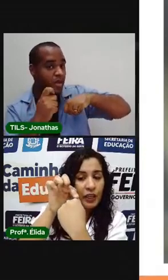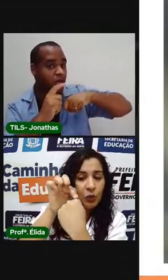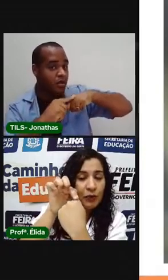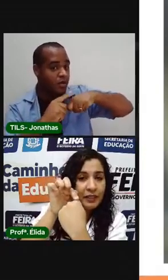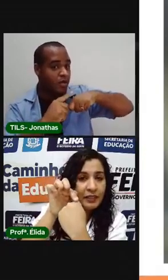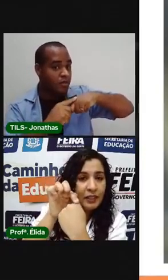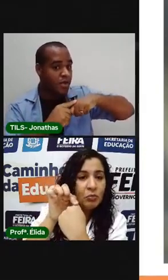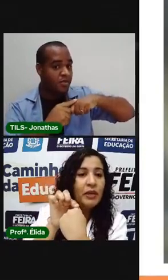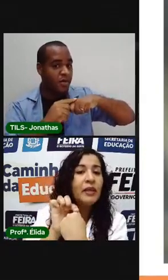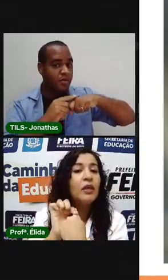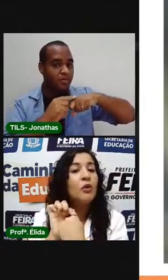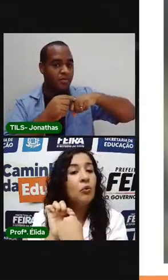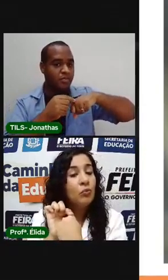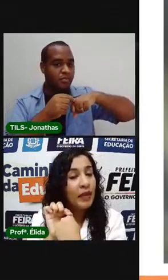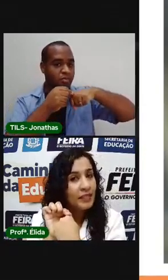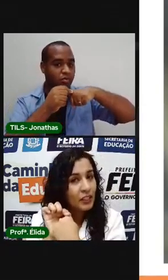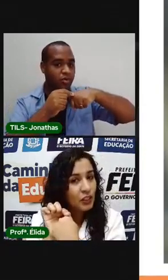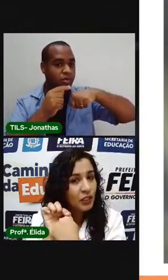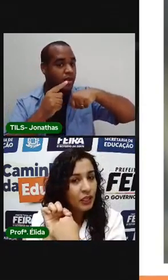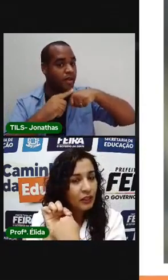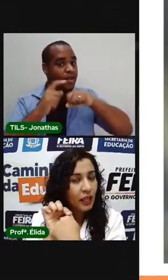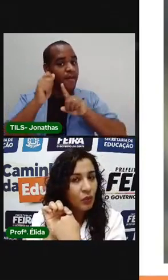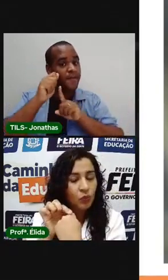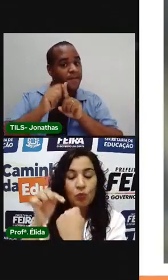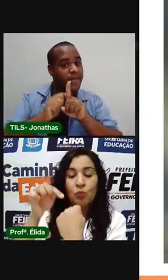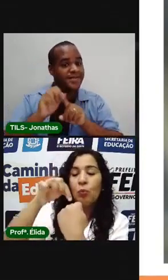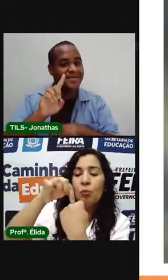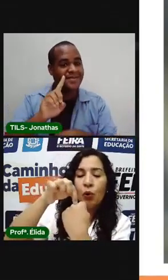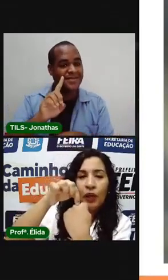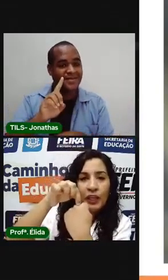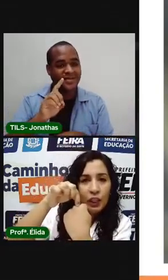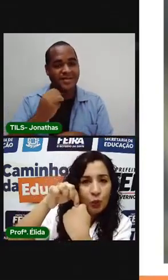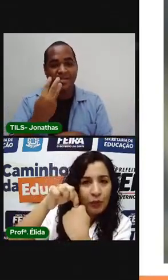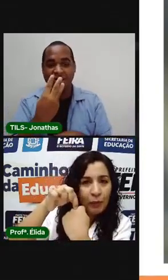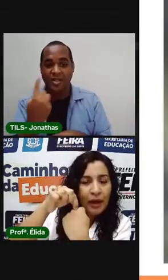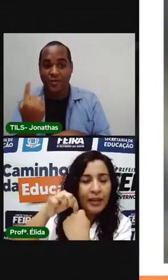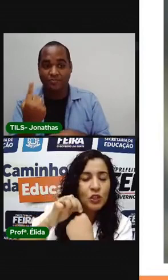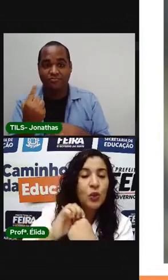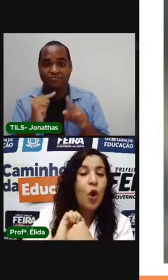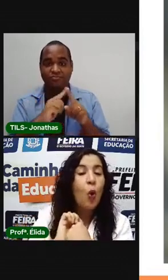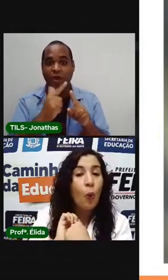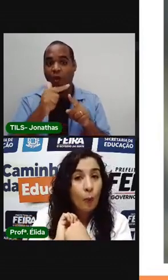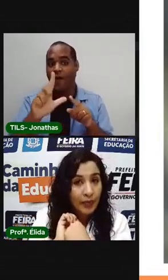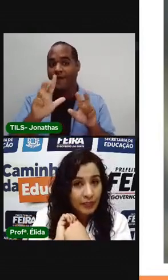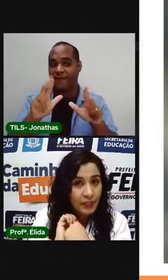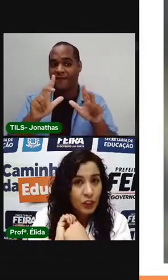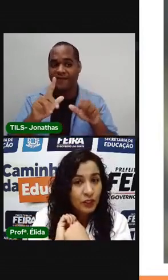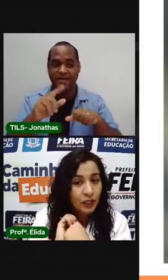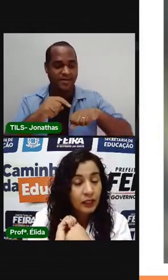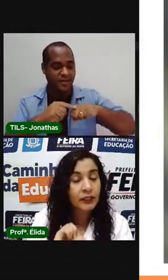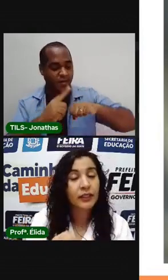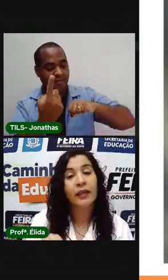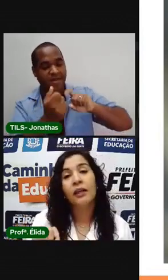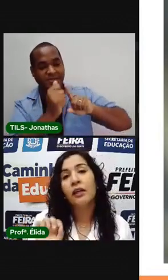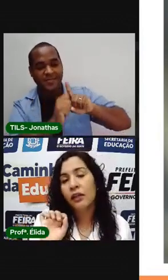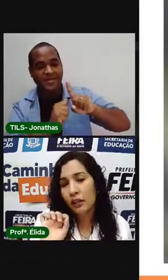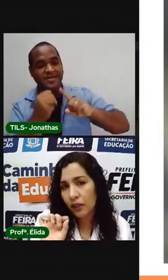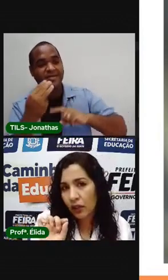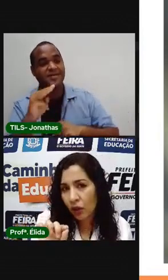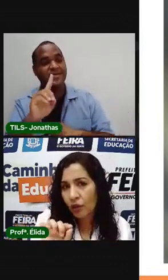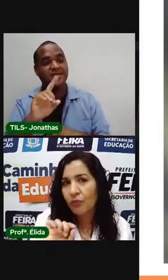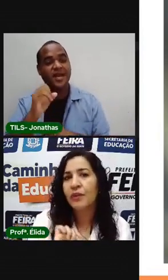morrinho para cima, o mês é de 31. Morrinho para baixo, o mês é de 30